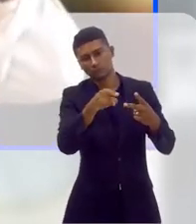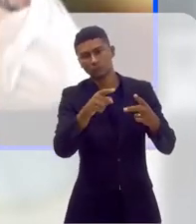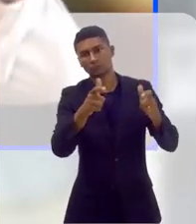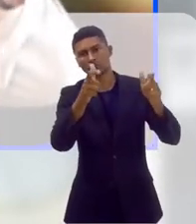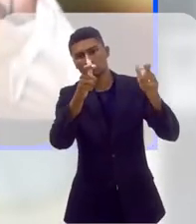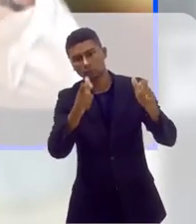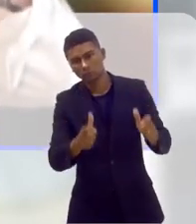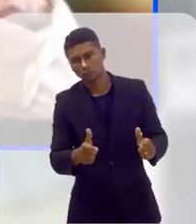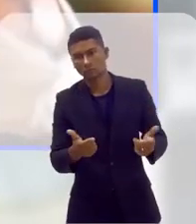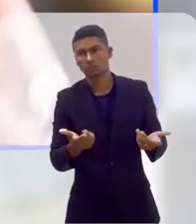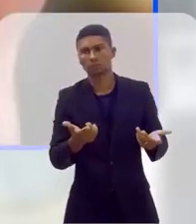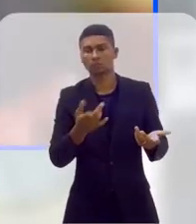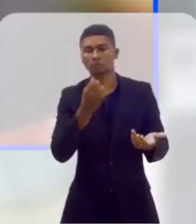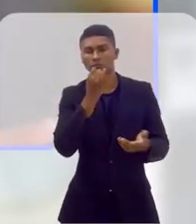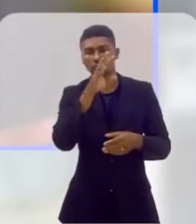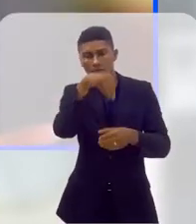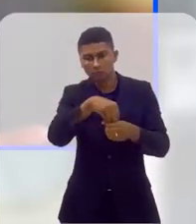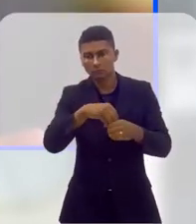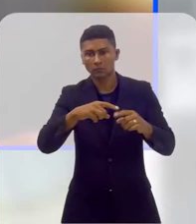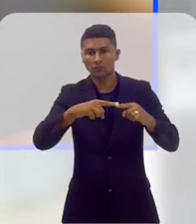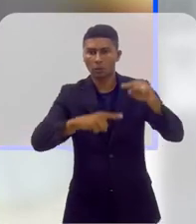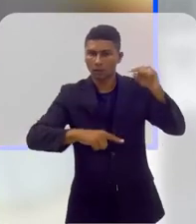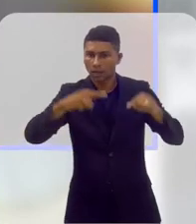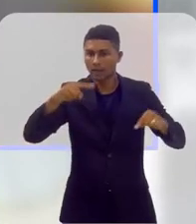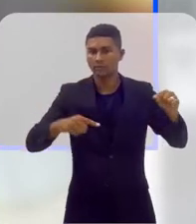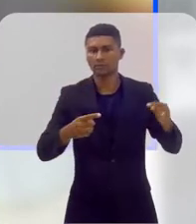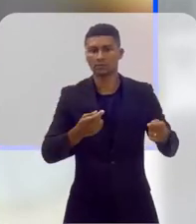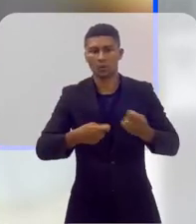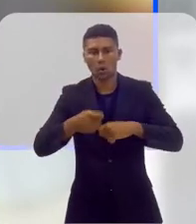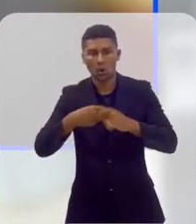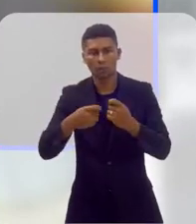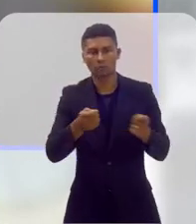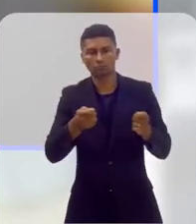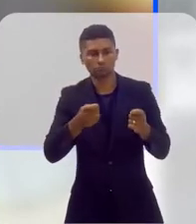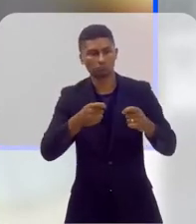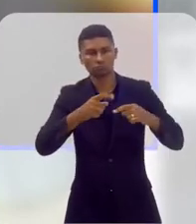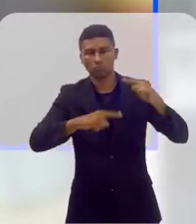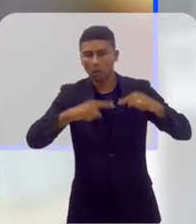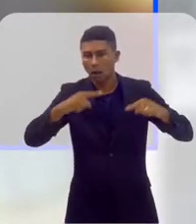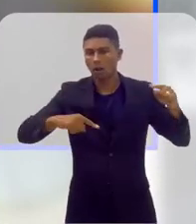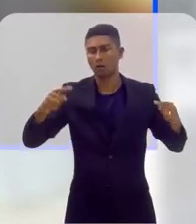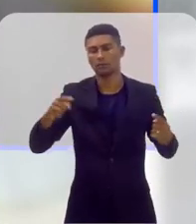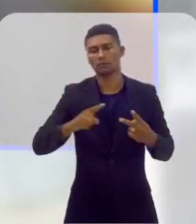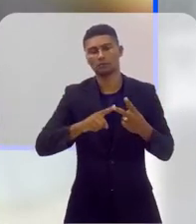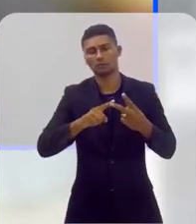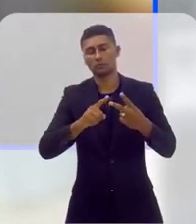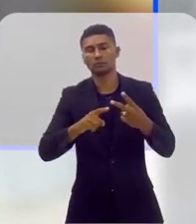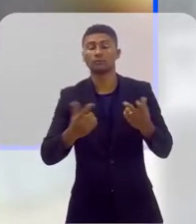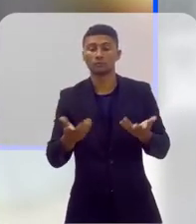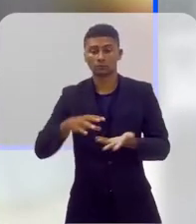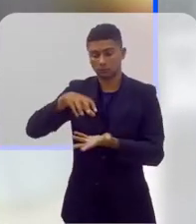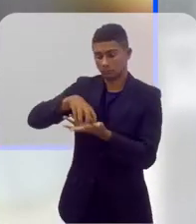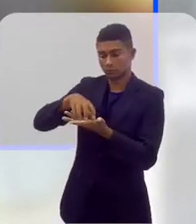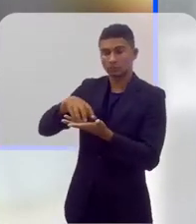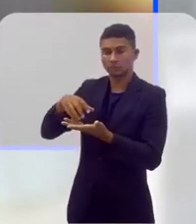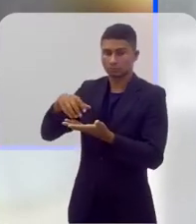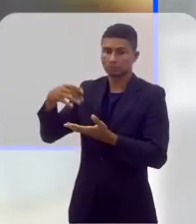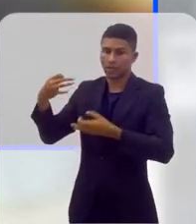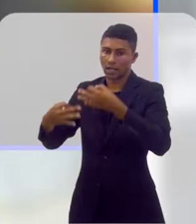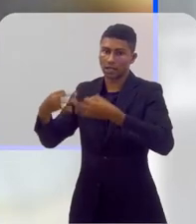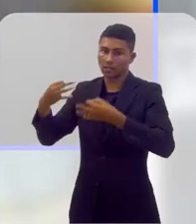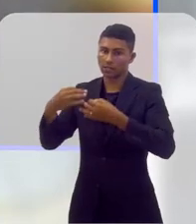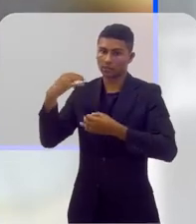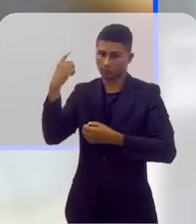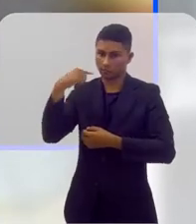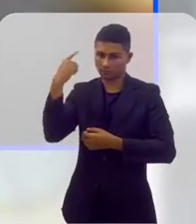em que a desigualdade econômica também é muito grande, então se sentem mais vulnerabilizados. E a clínica tem esse recorte, né?